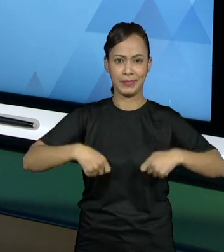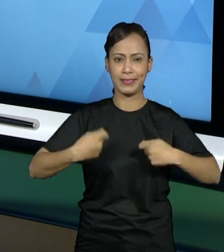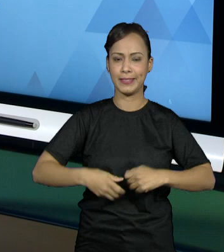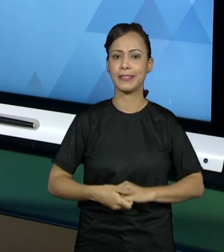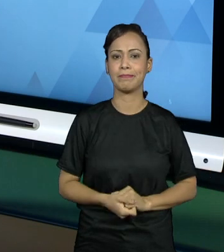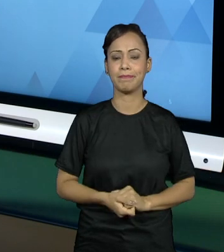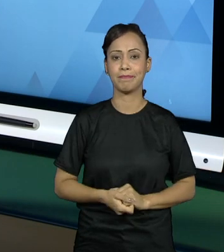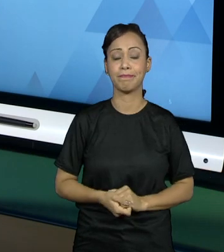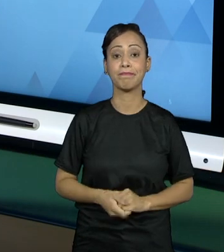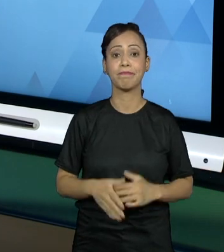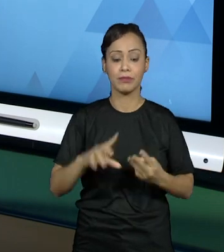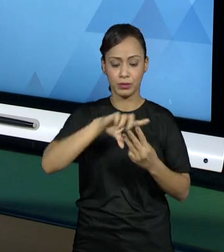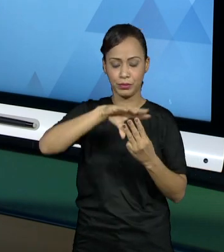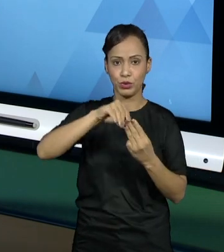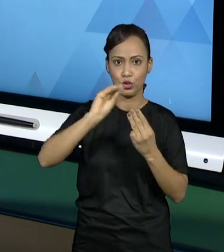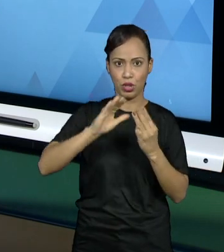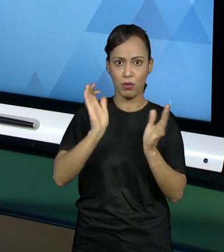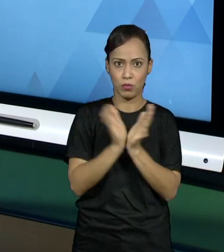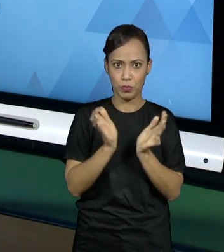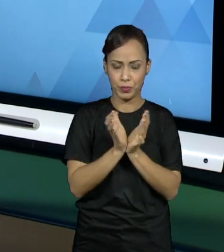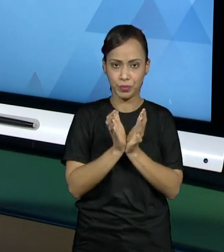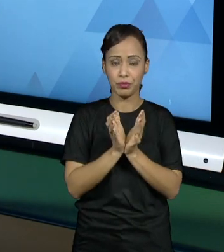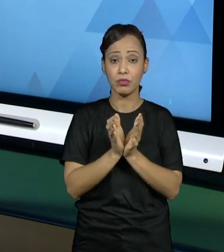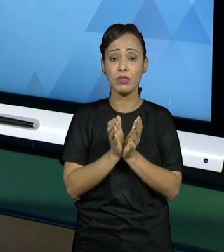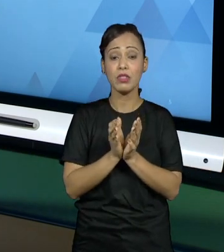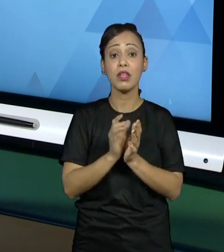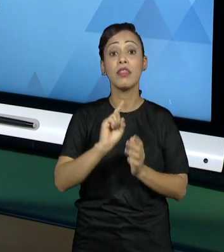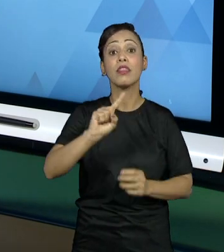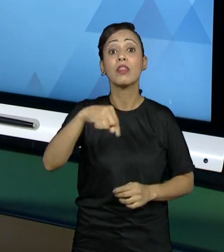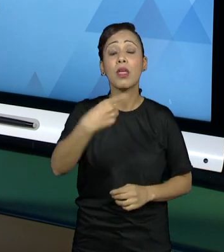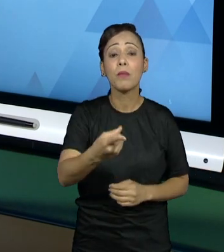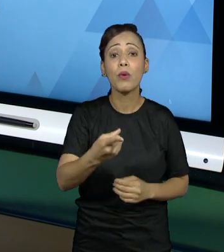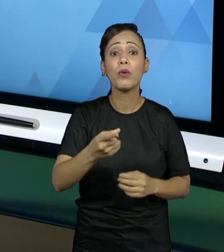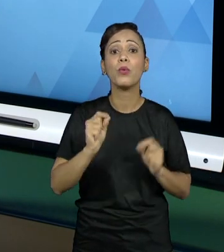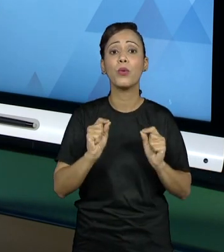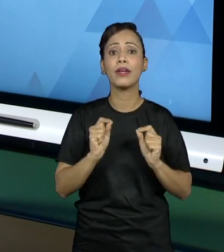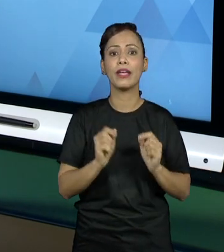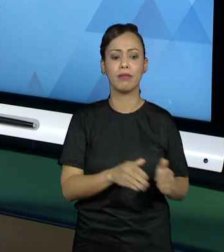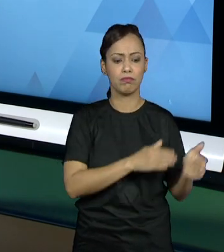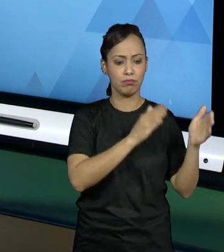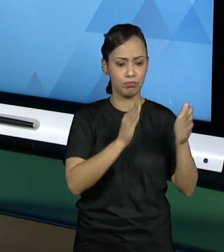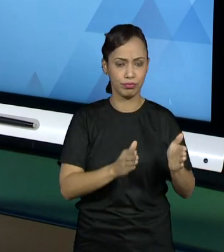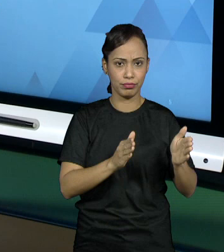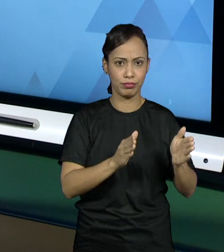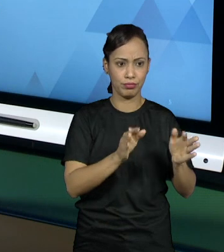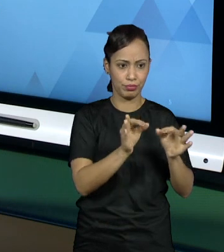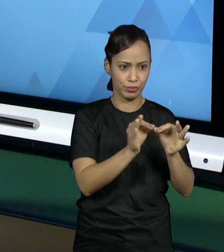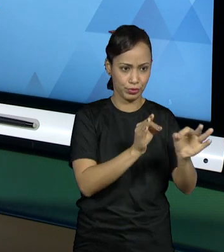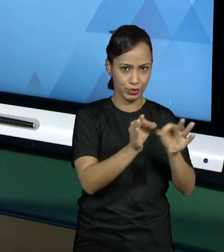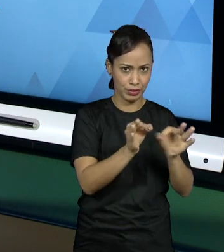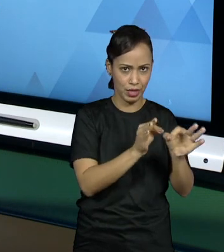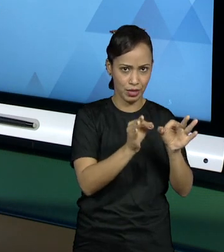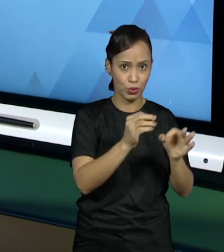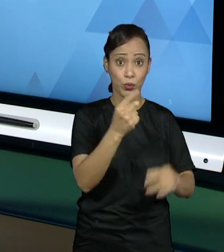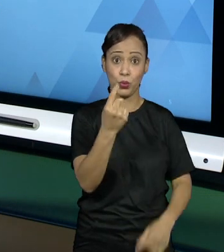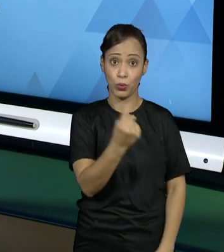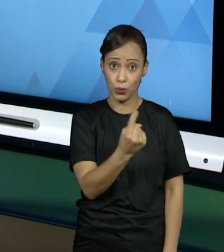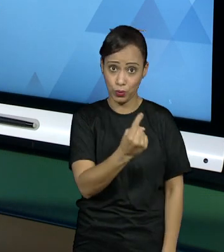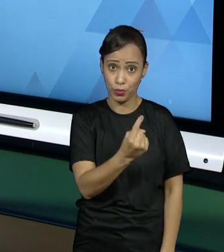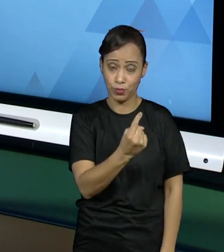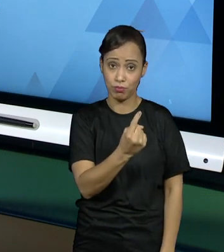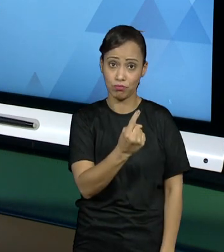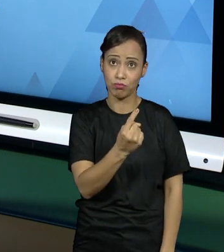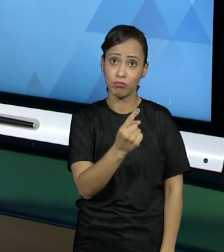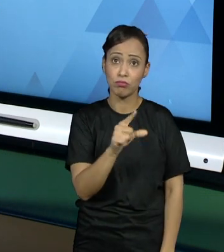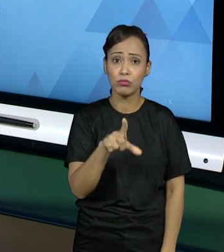Todo o projeto é concluído em etapas. E para a disciplina de projeto integrador 1, eu escolhi estar